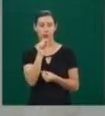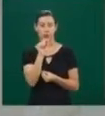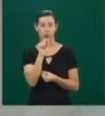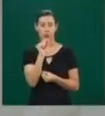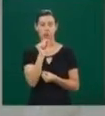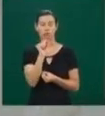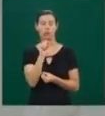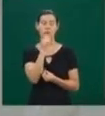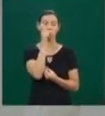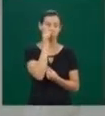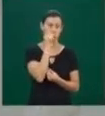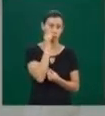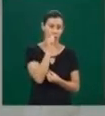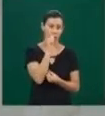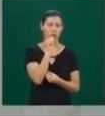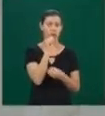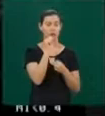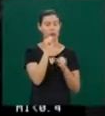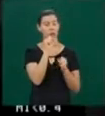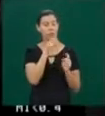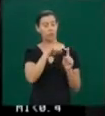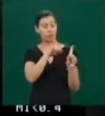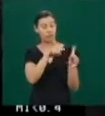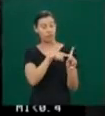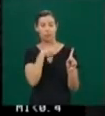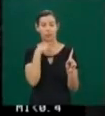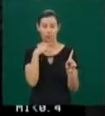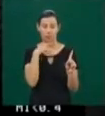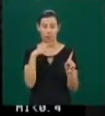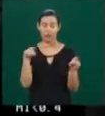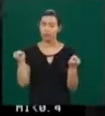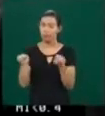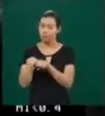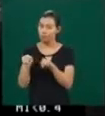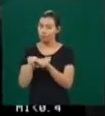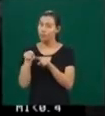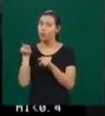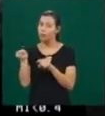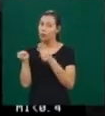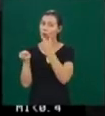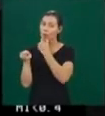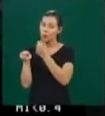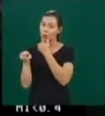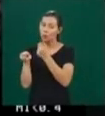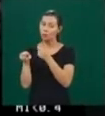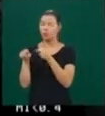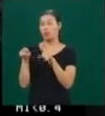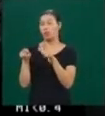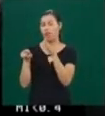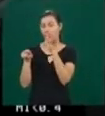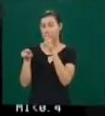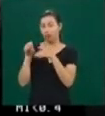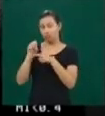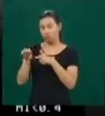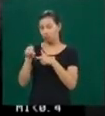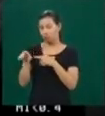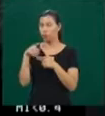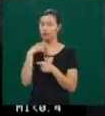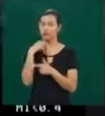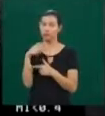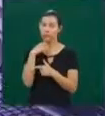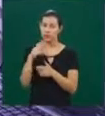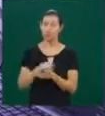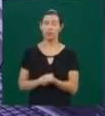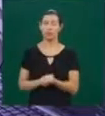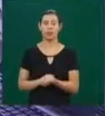tanto no público feminino quanto no masculino. 40% das causas vem da mulher, 40% do homem e 20% do